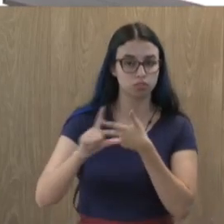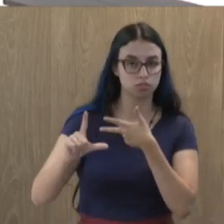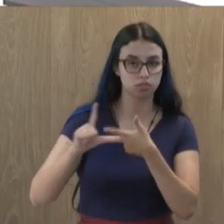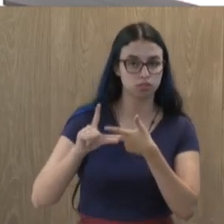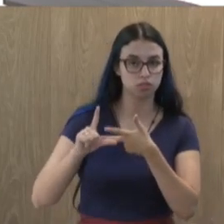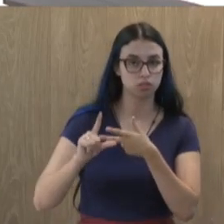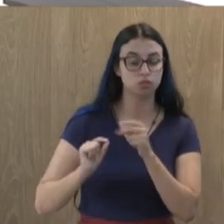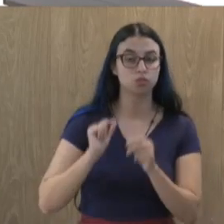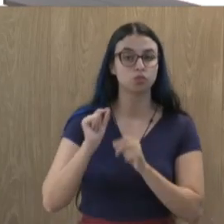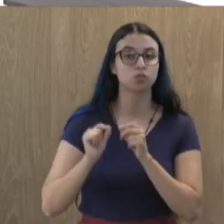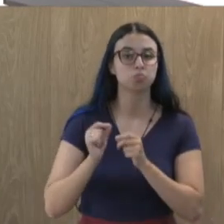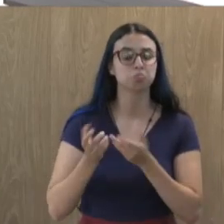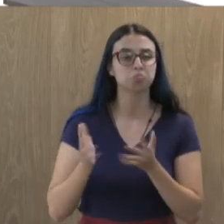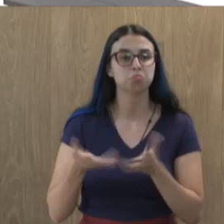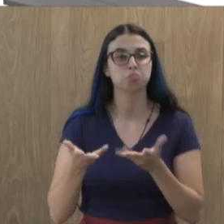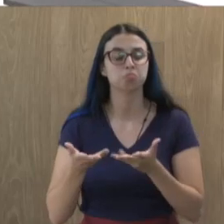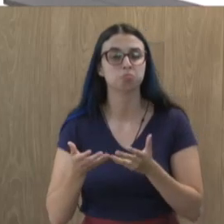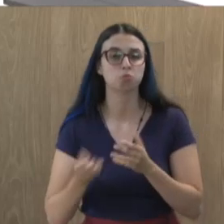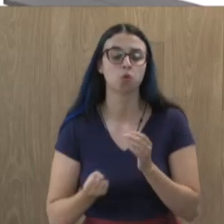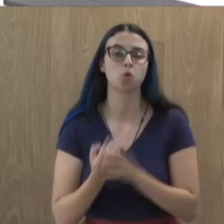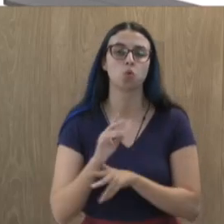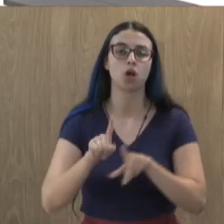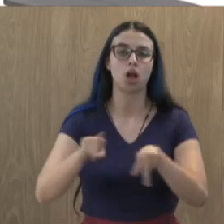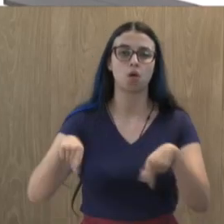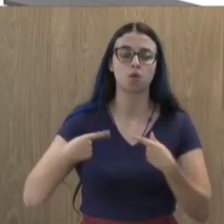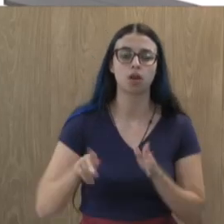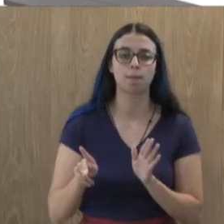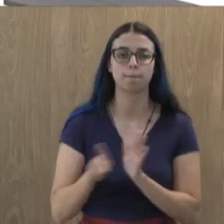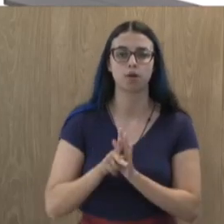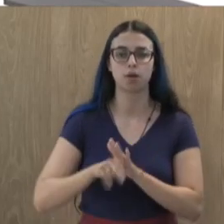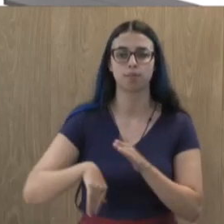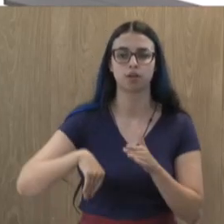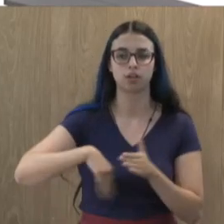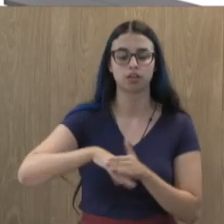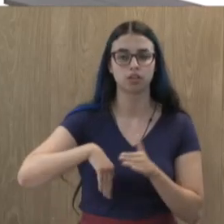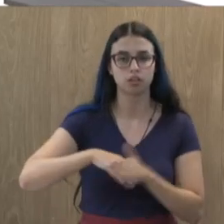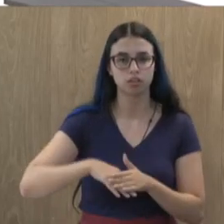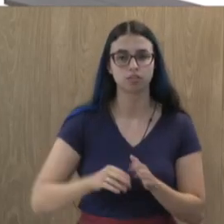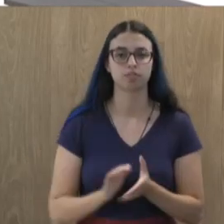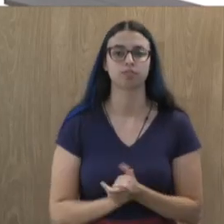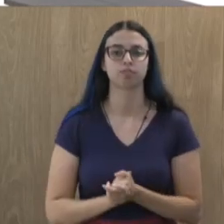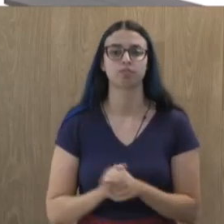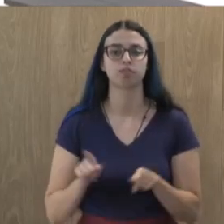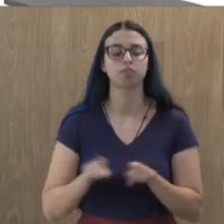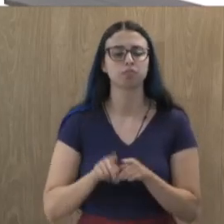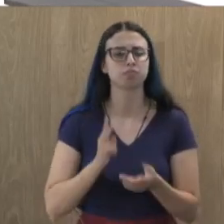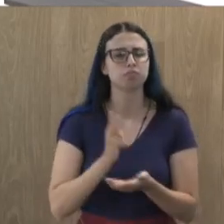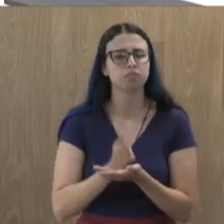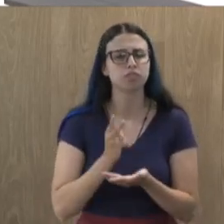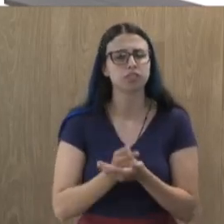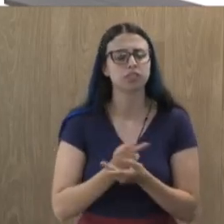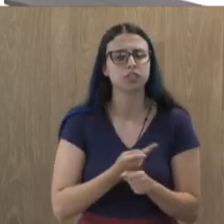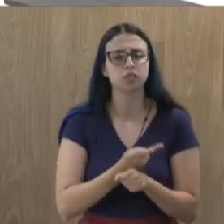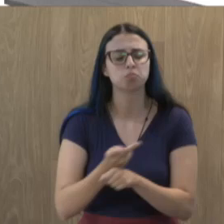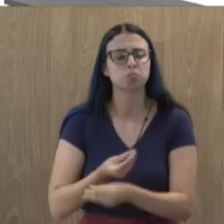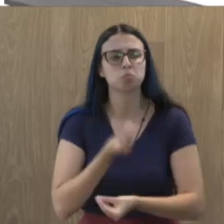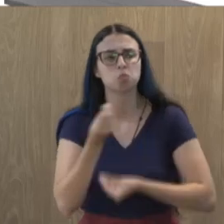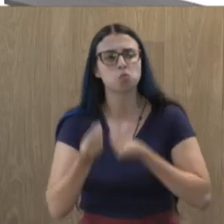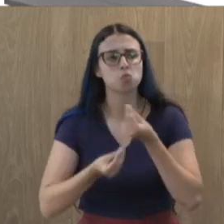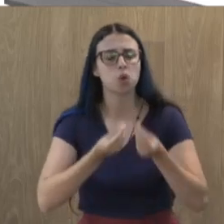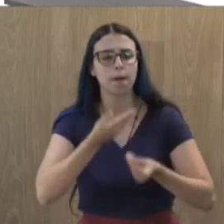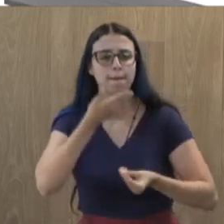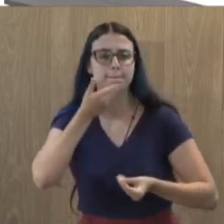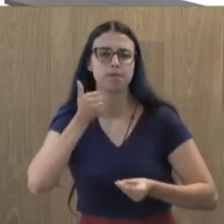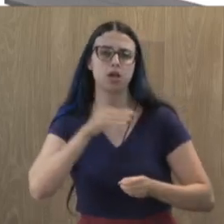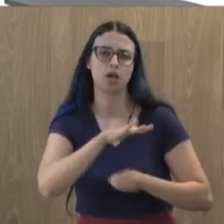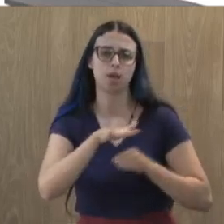Aplausos Além disso, sempre esteve procurando fortalecer e estruturar o Conselho Comunitário do bairro